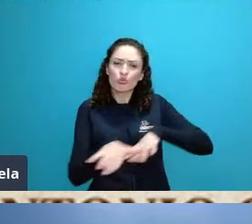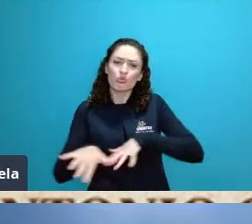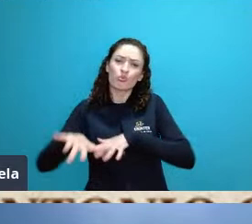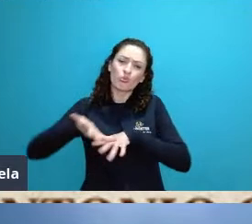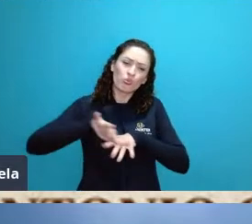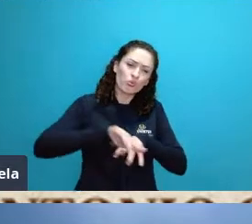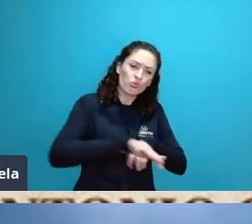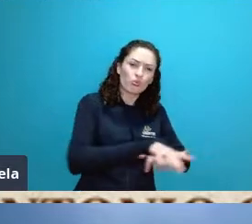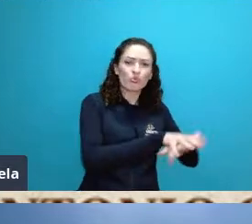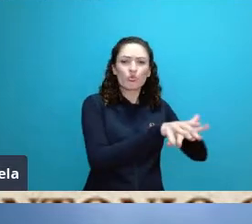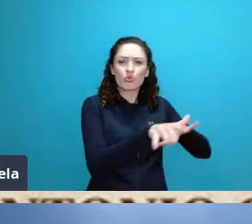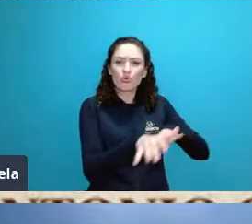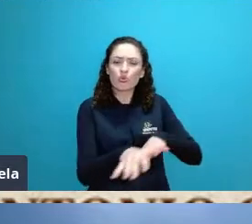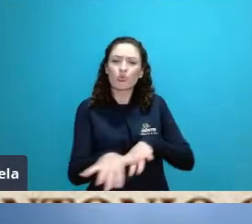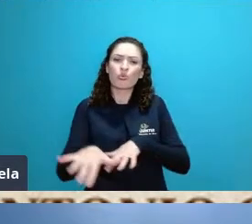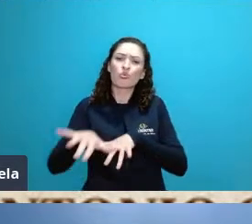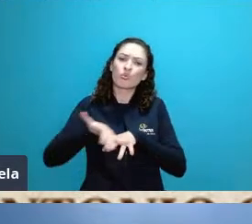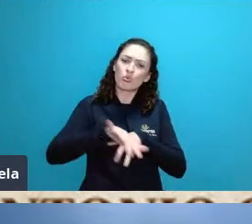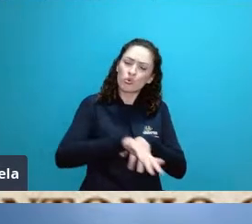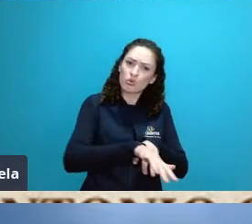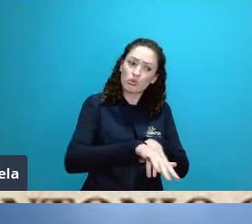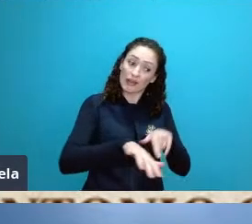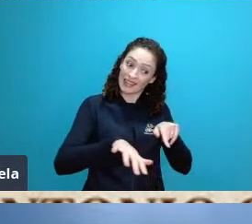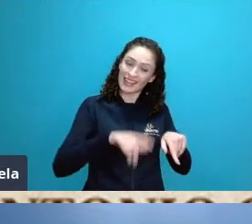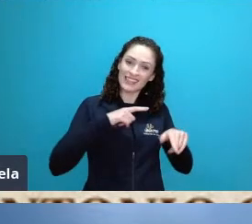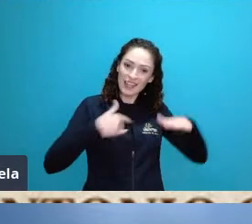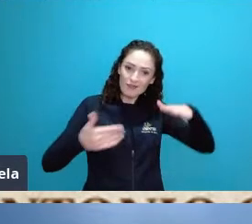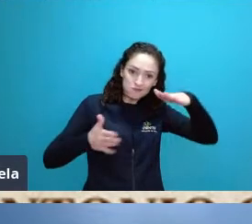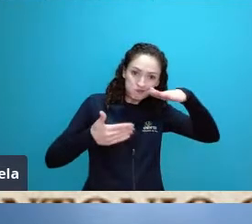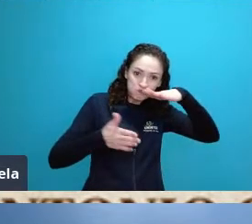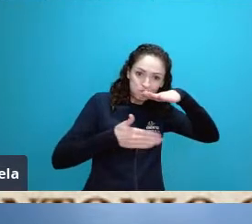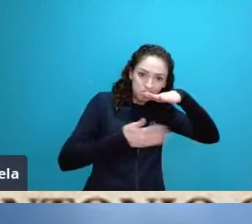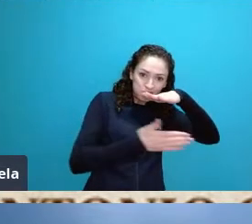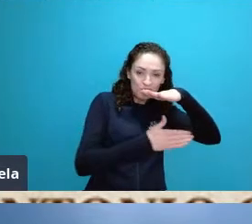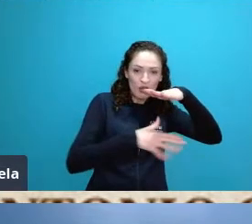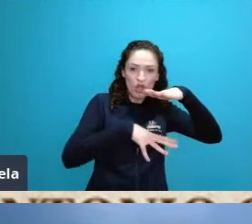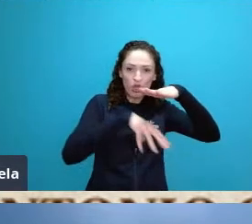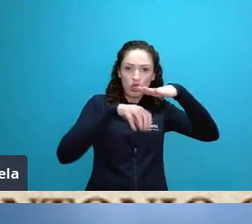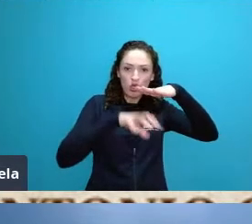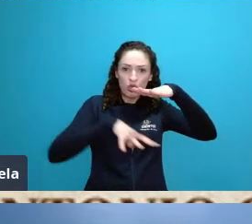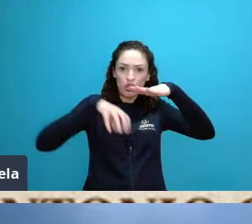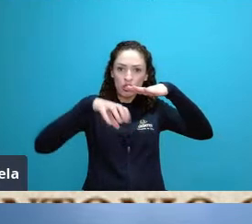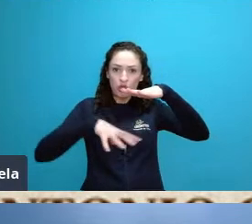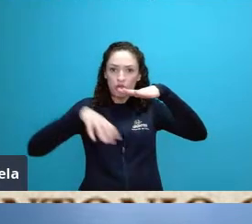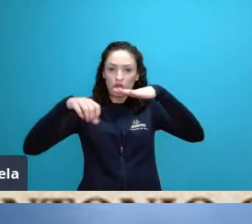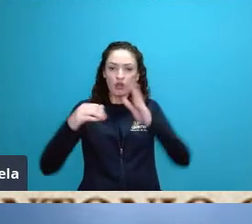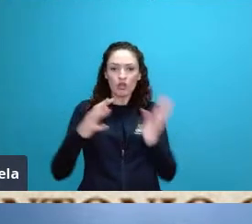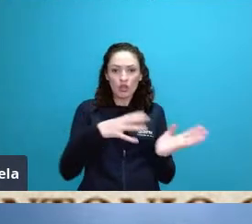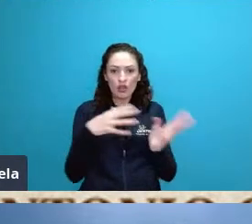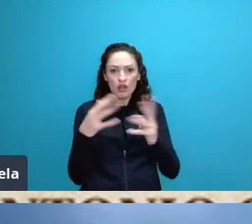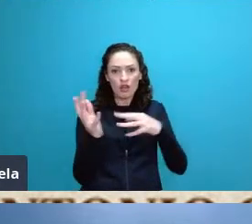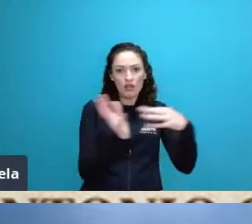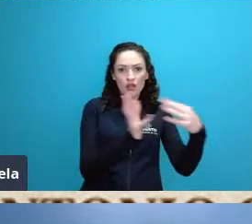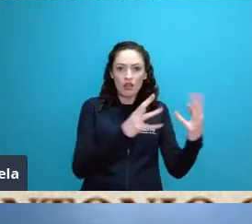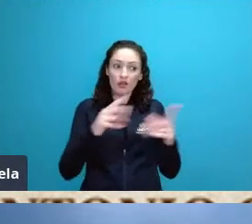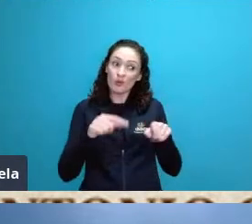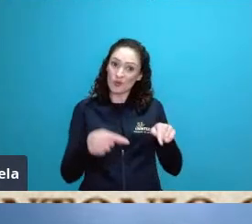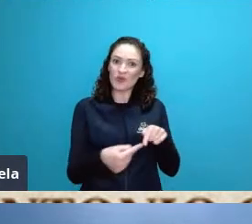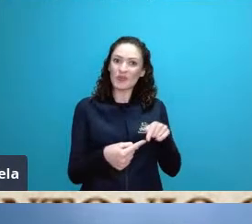você tem espécies de peixes algas outros organismos que dependem daquela vegetação daquele tipo específico